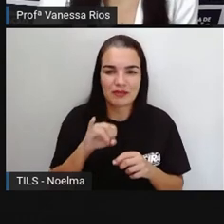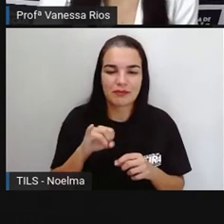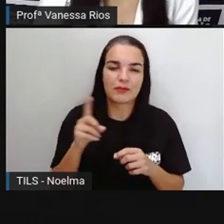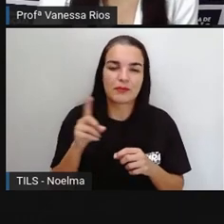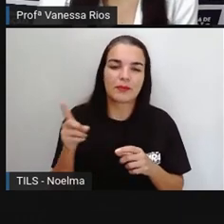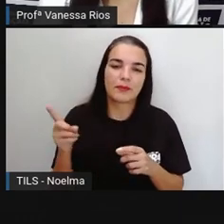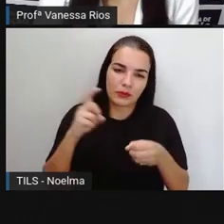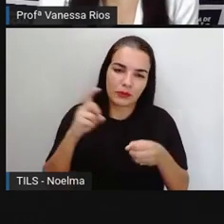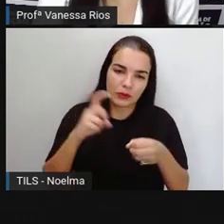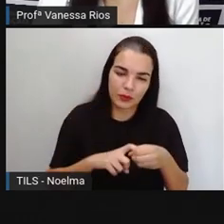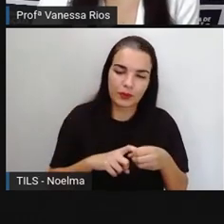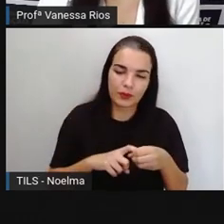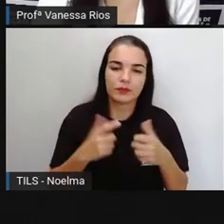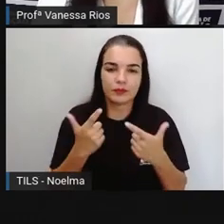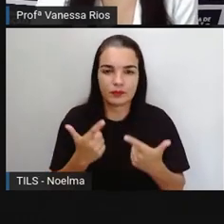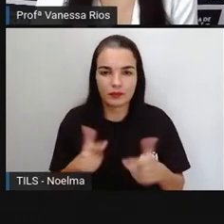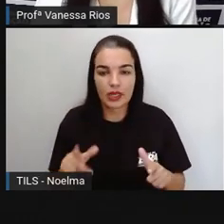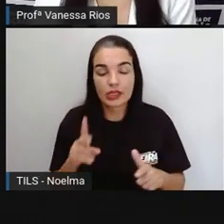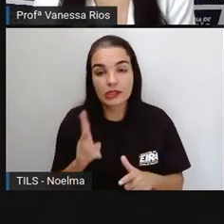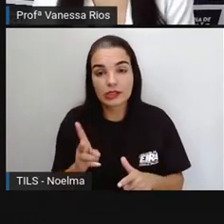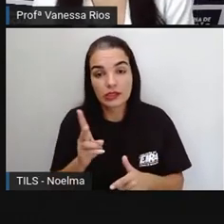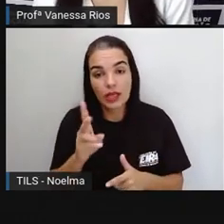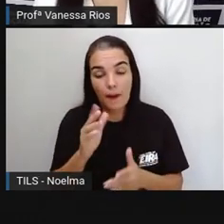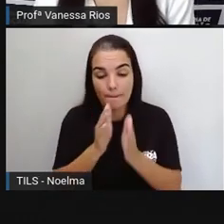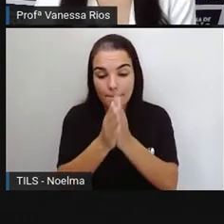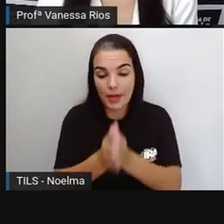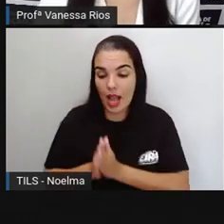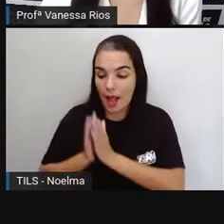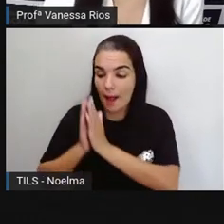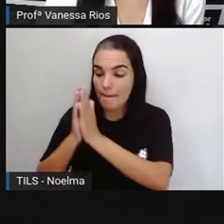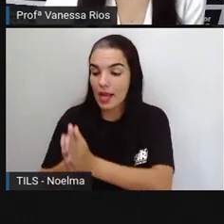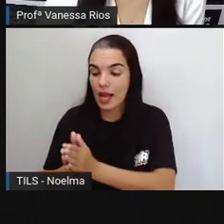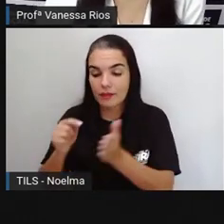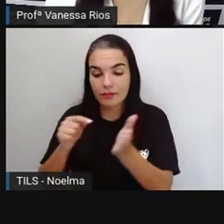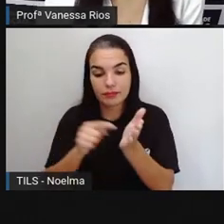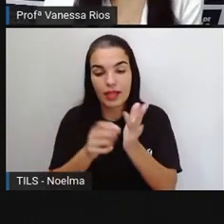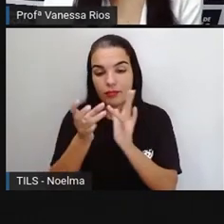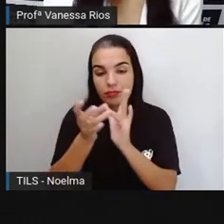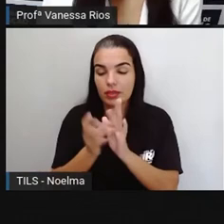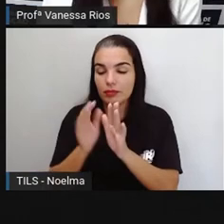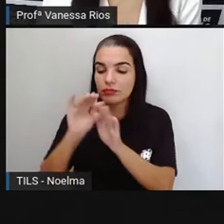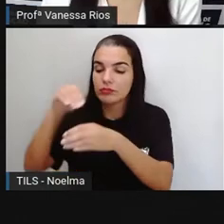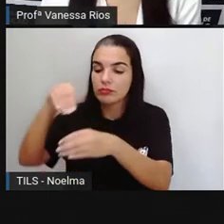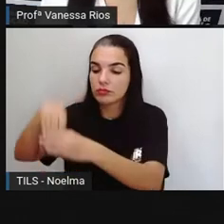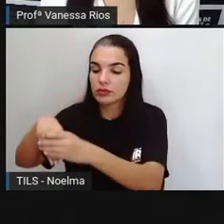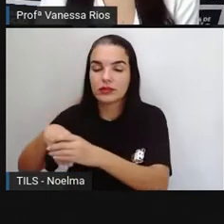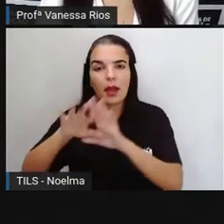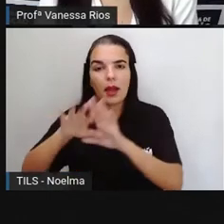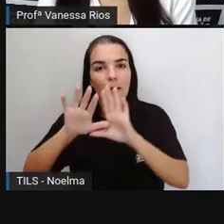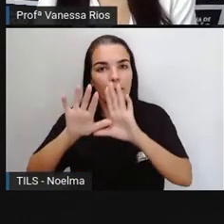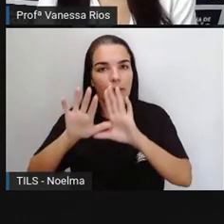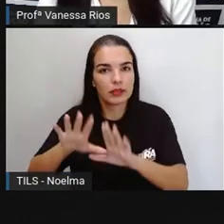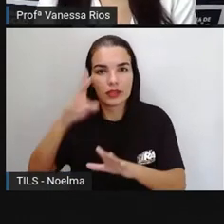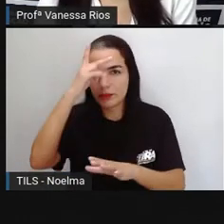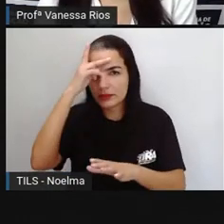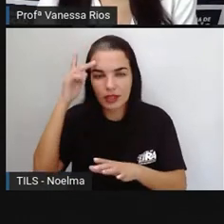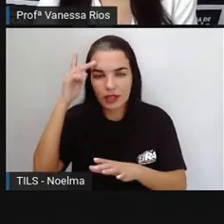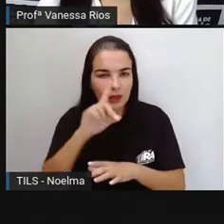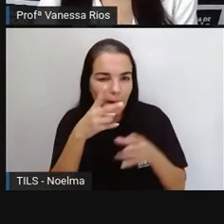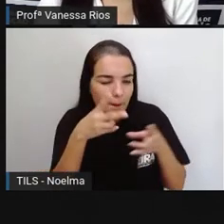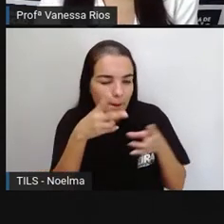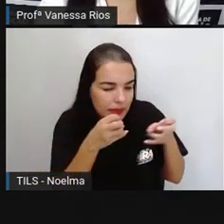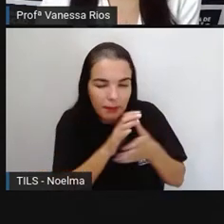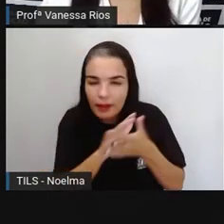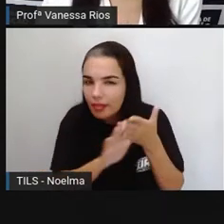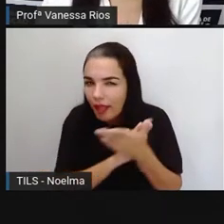tudo continua igual. Então, ao passar de mão em mão, vai deixar o anel na mão de alguém, mas os outros não vão perceber onde esse anel vai